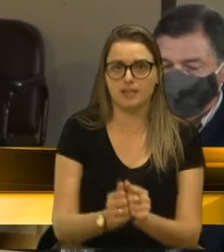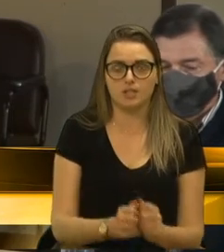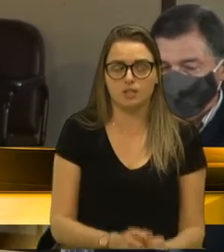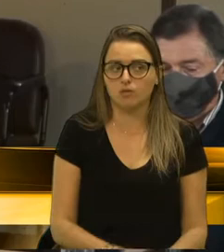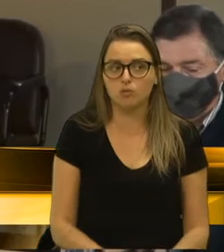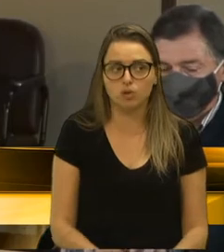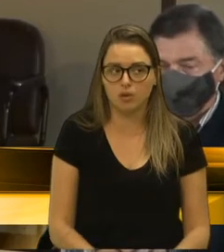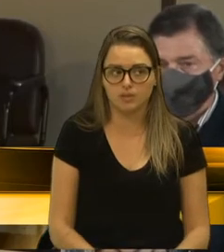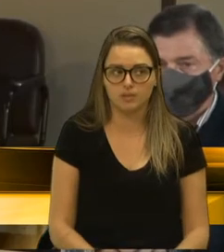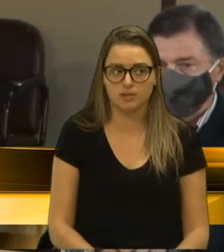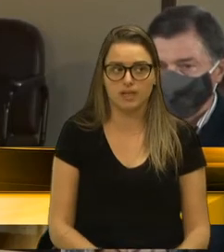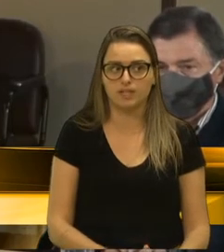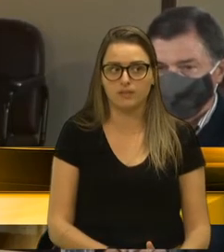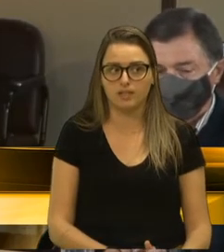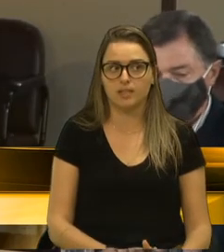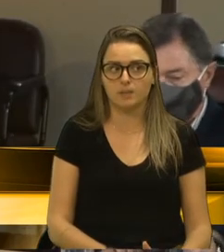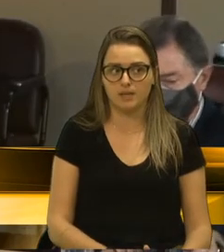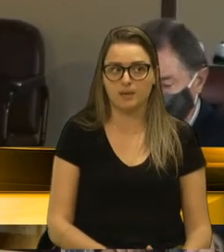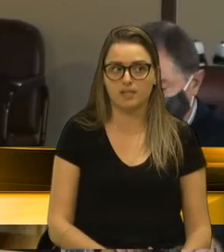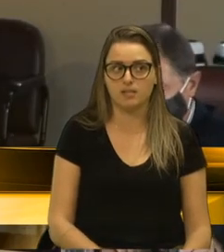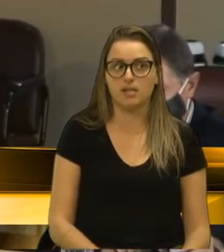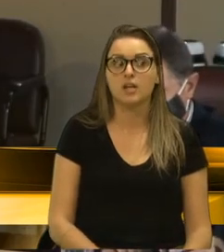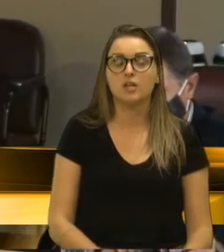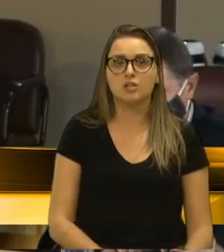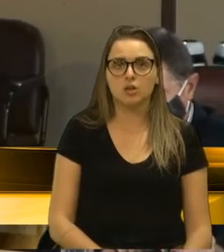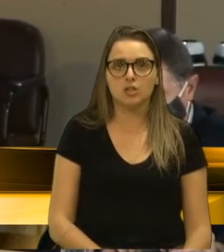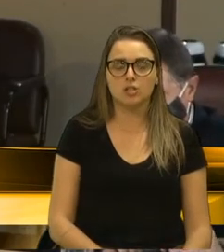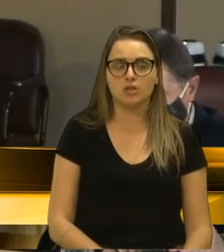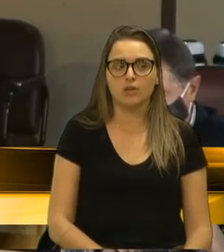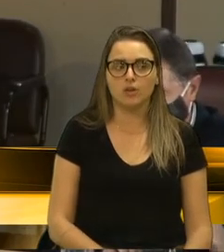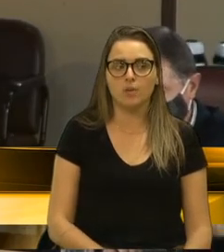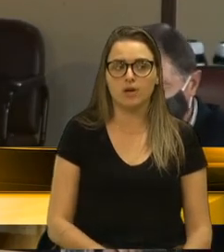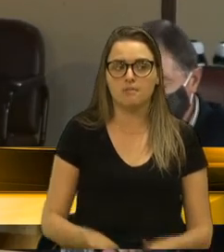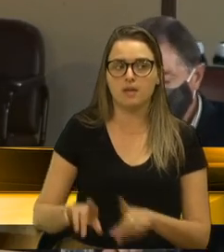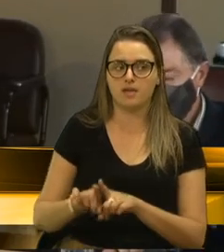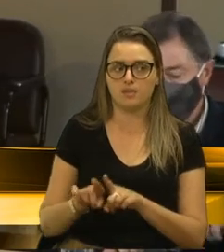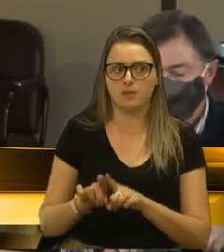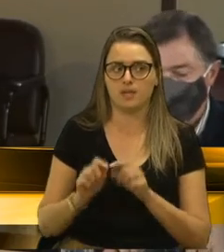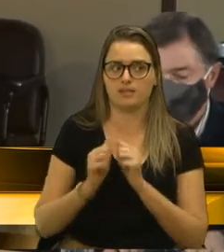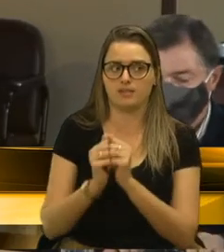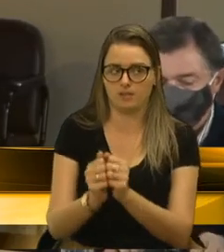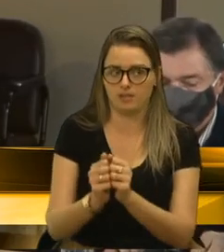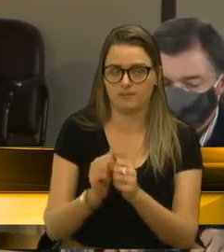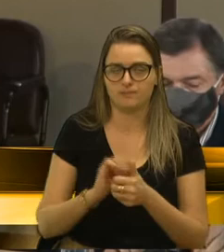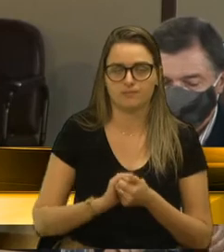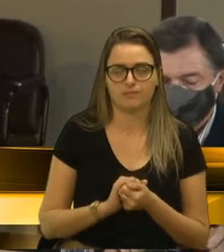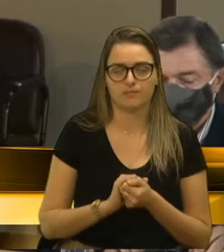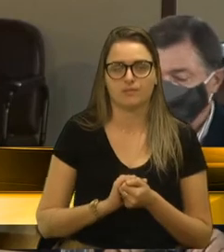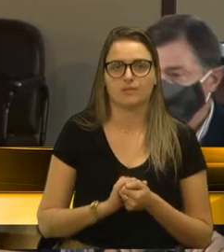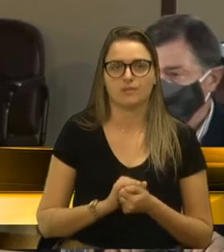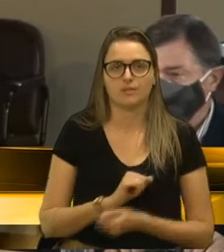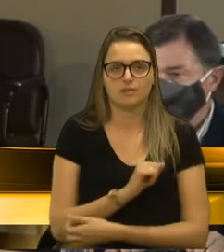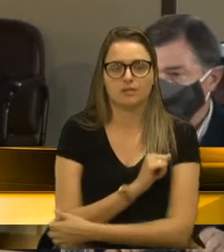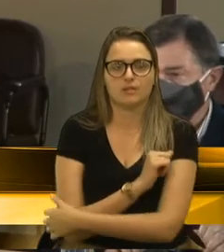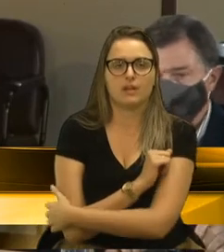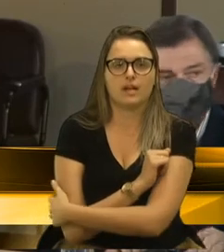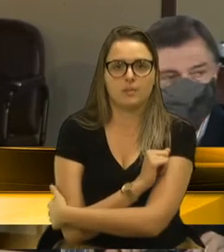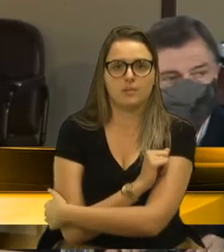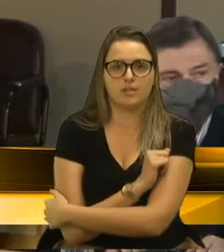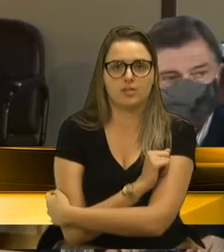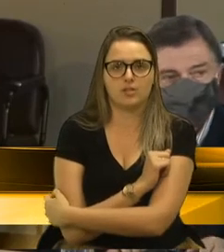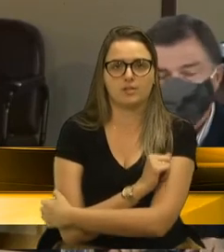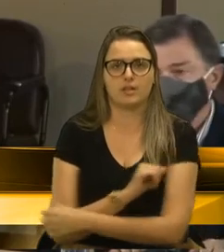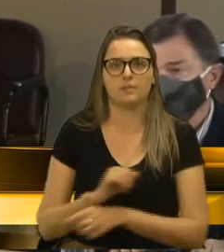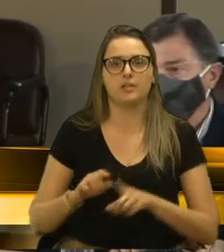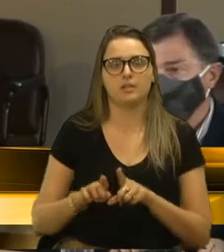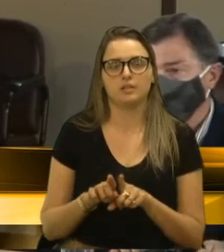preciso dar uma garantia também para que a Fundação Universidade de Caxias do Sul, ao assumir a UPA Zona Norte,